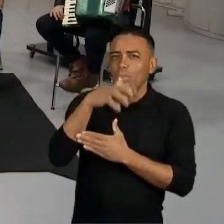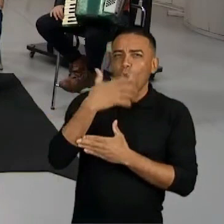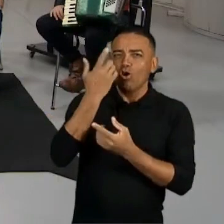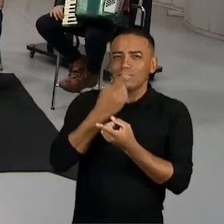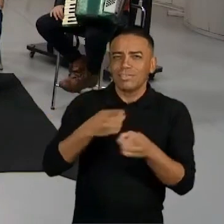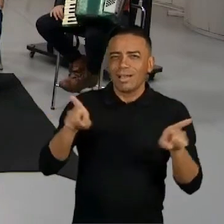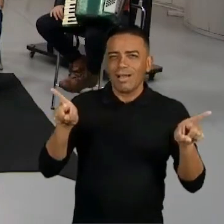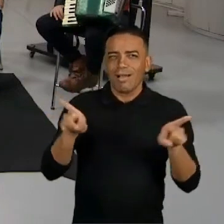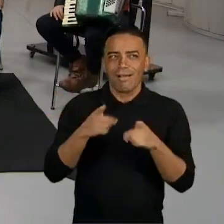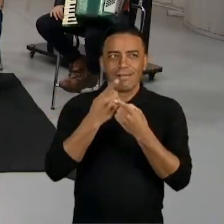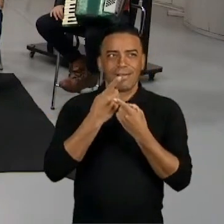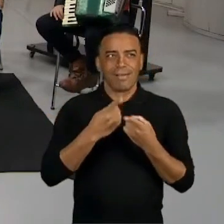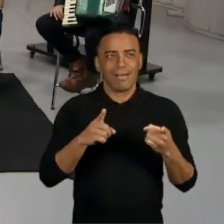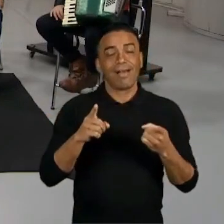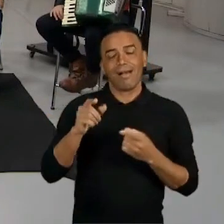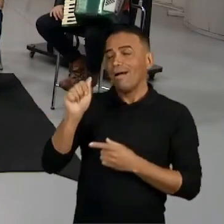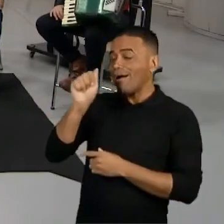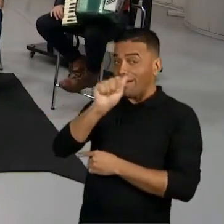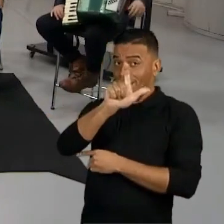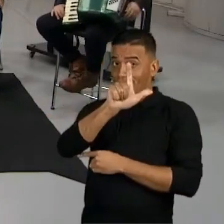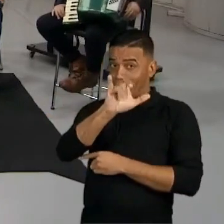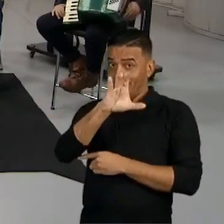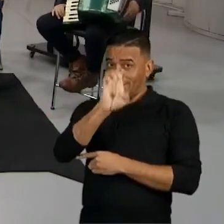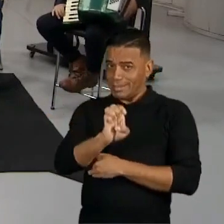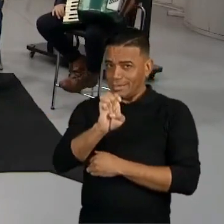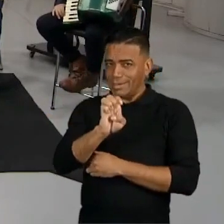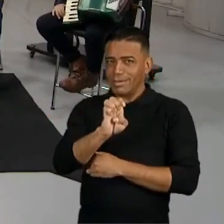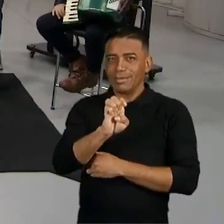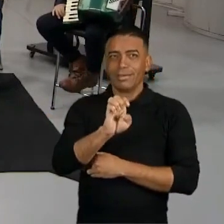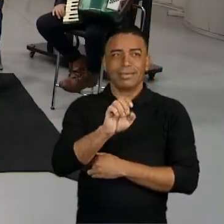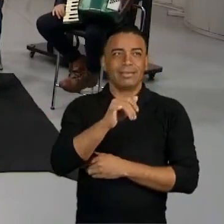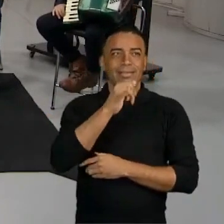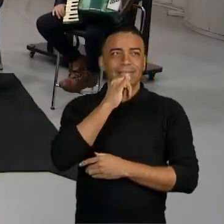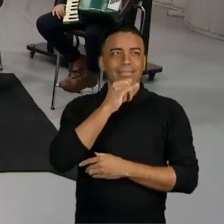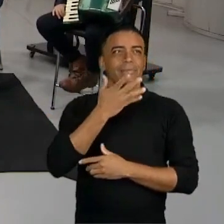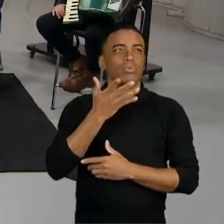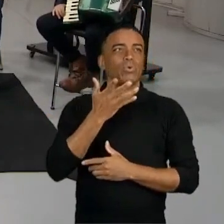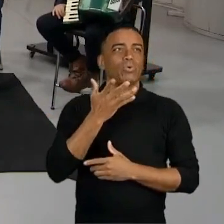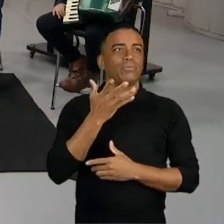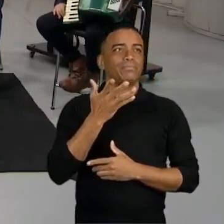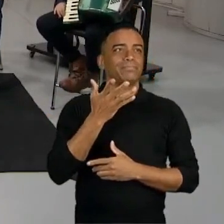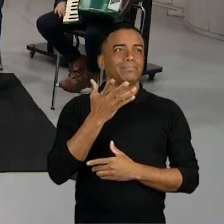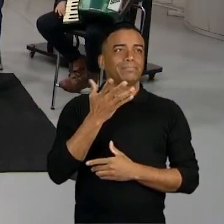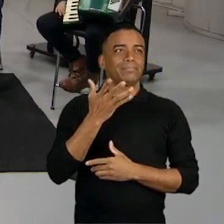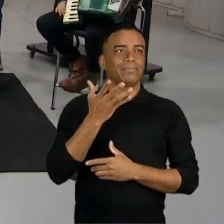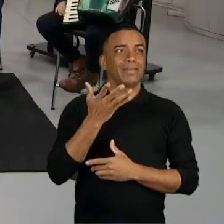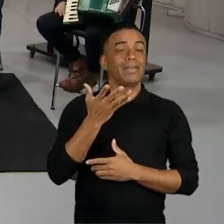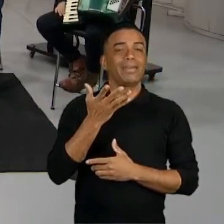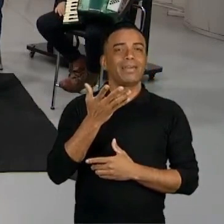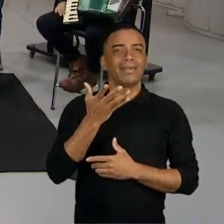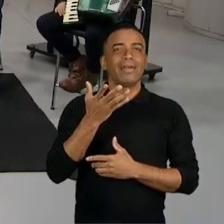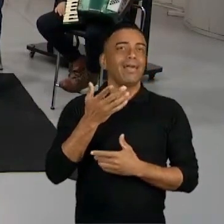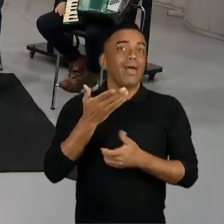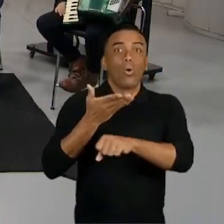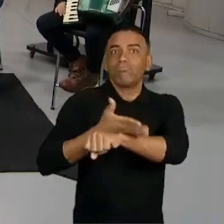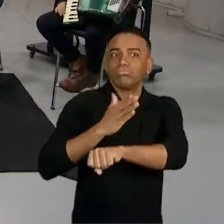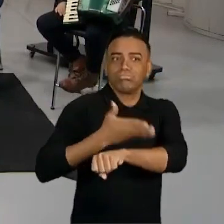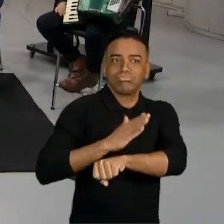Aquela musiquinha. Alice, você pode... Gente, isso aqui é... É uma improvisação.